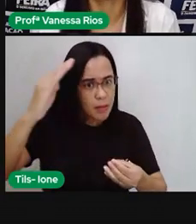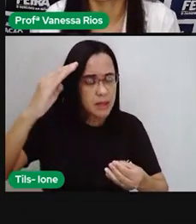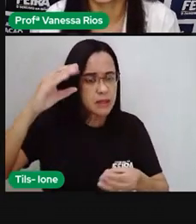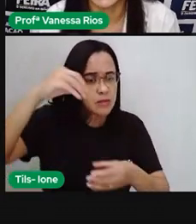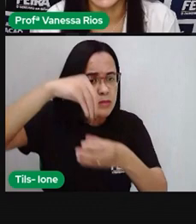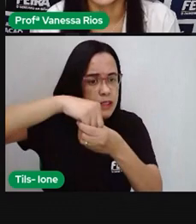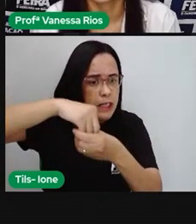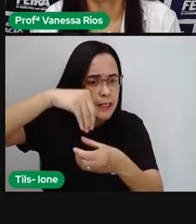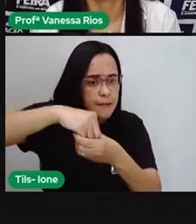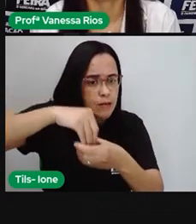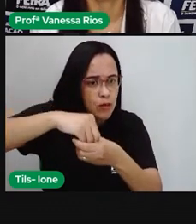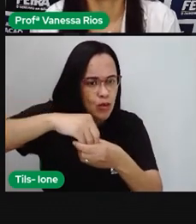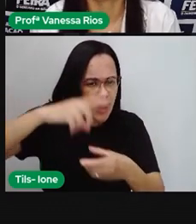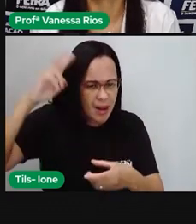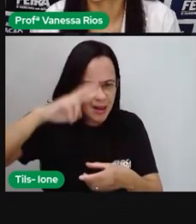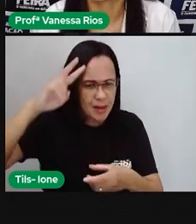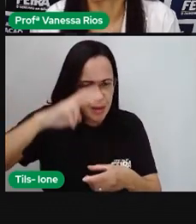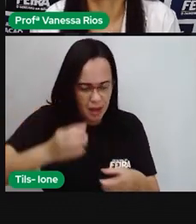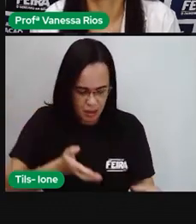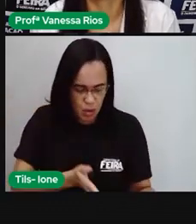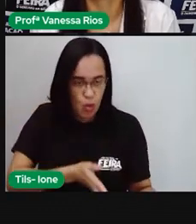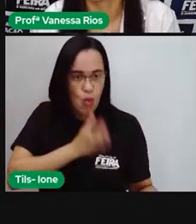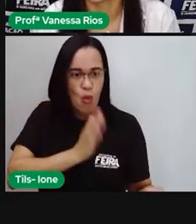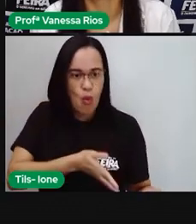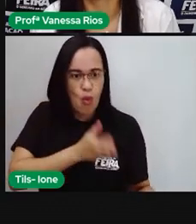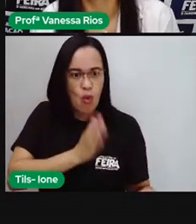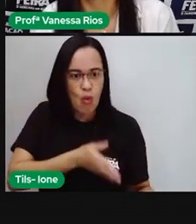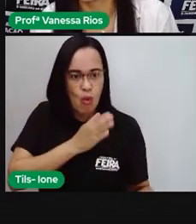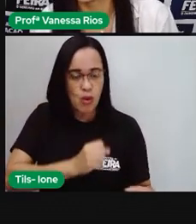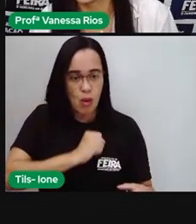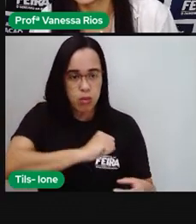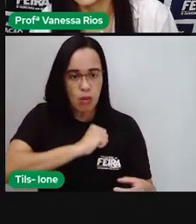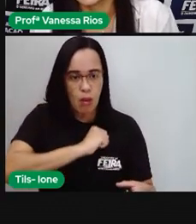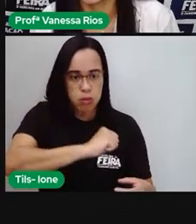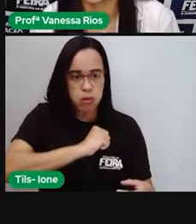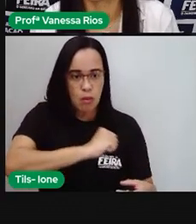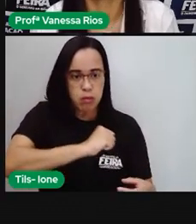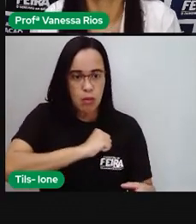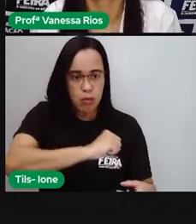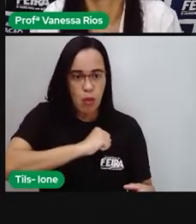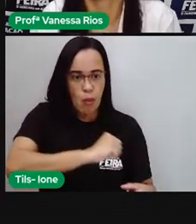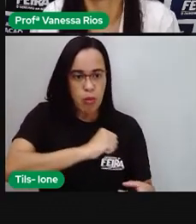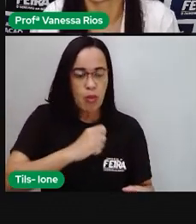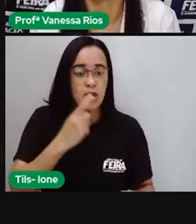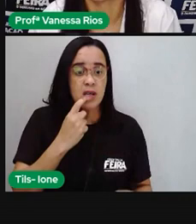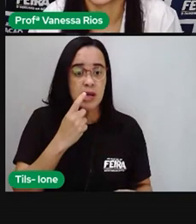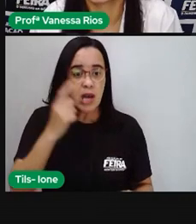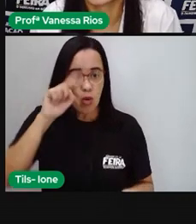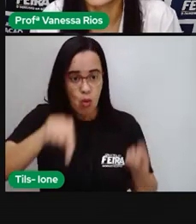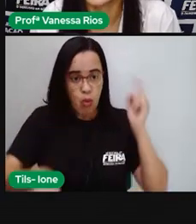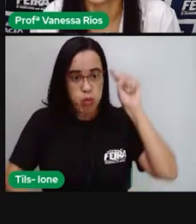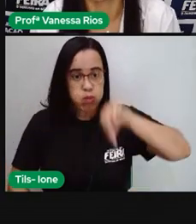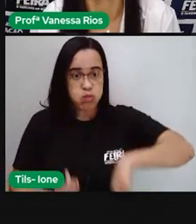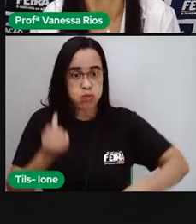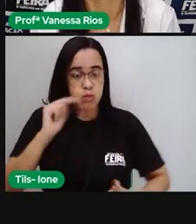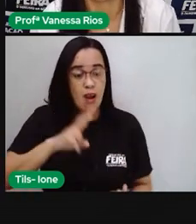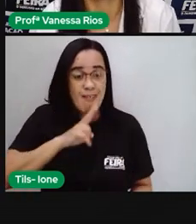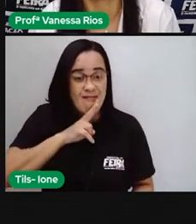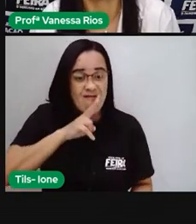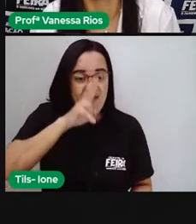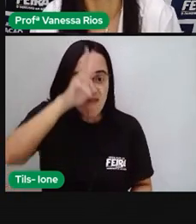um órgão muscular e vai fazer justamente o bombeamento desse sangue fazendo com que o sangue tenha a força